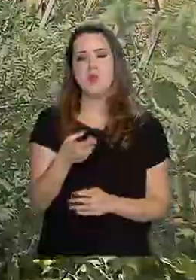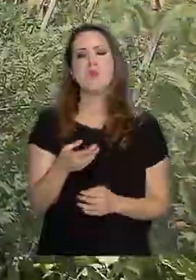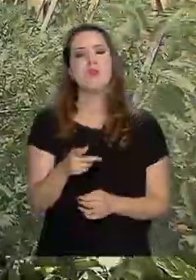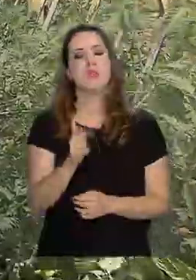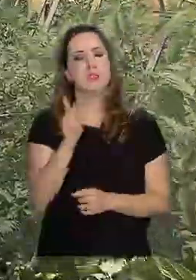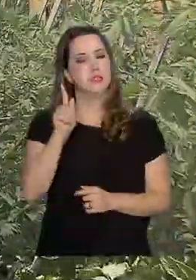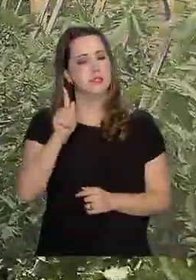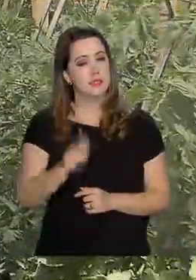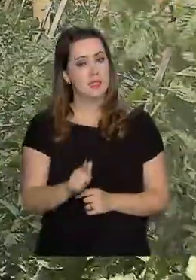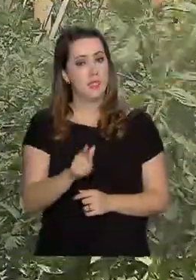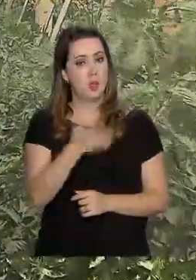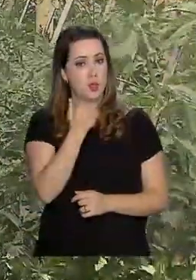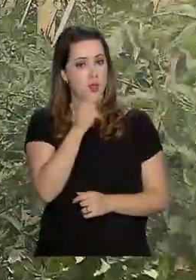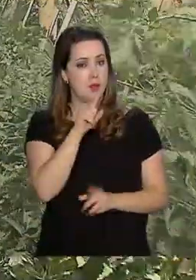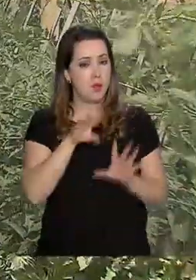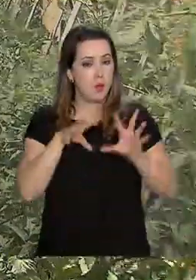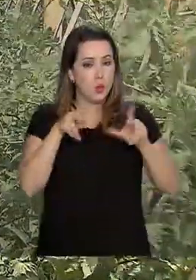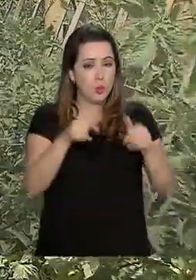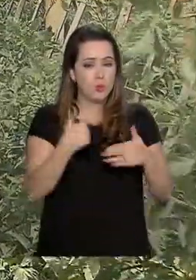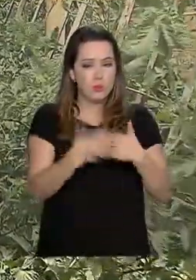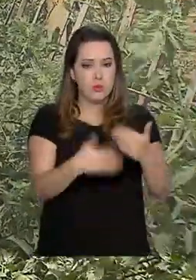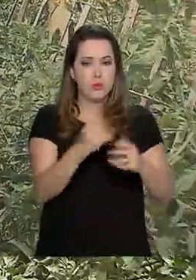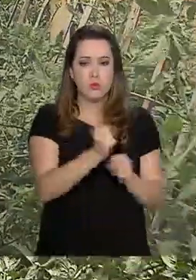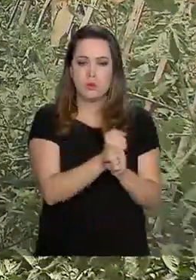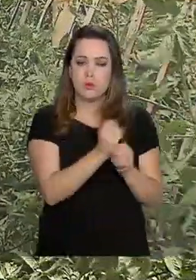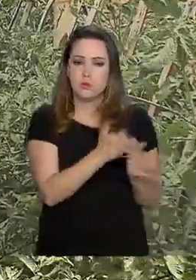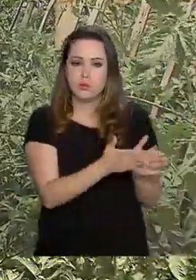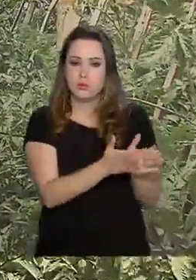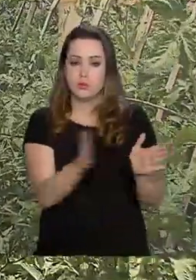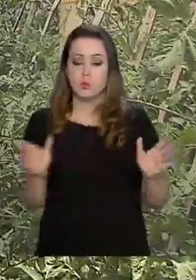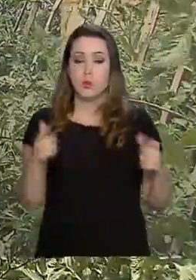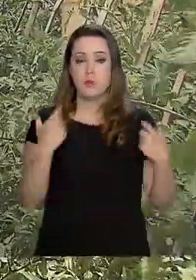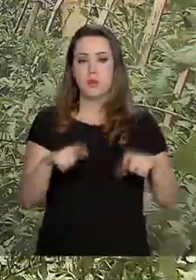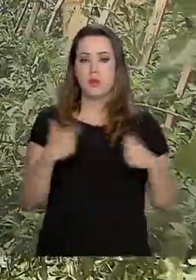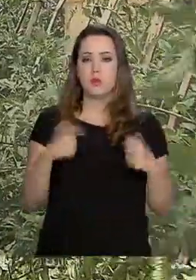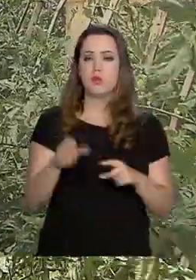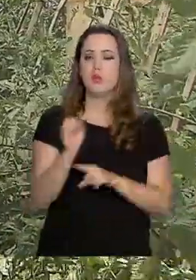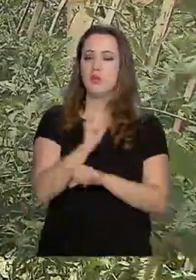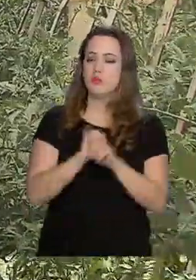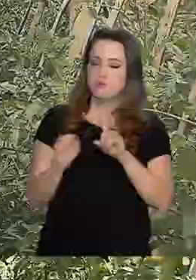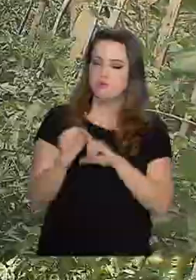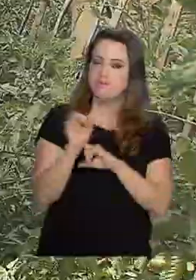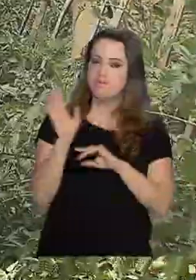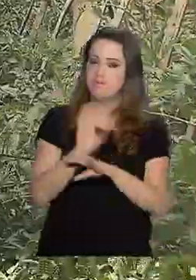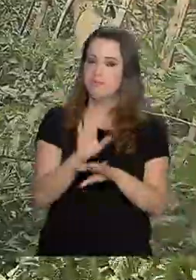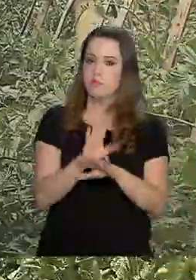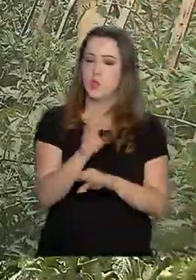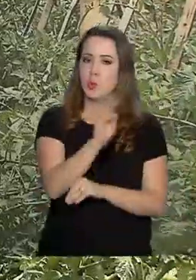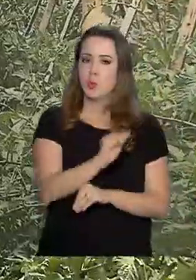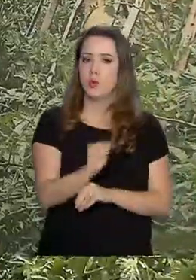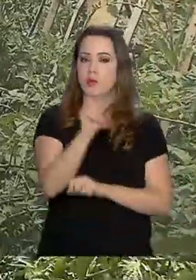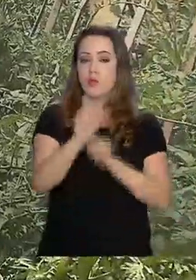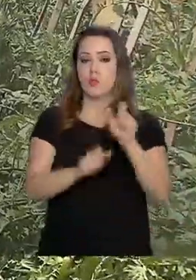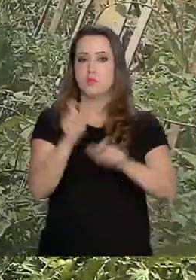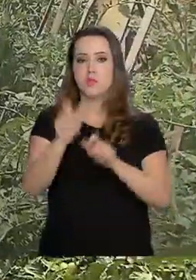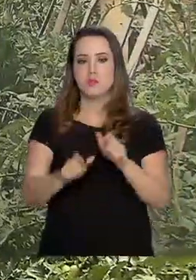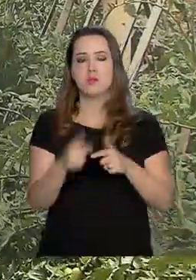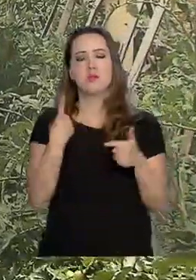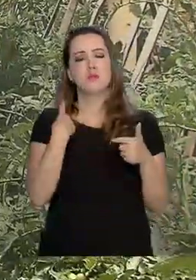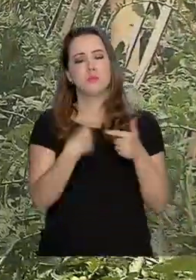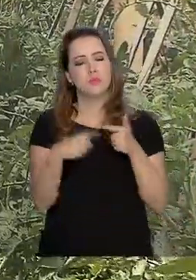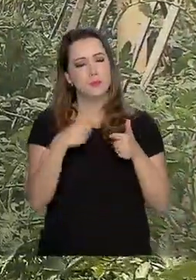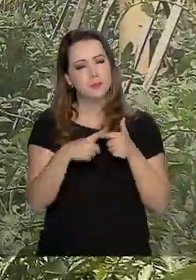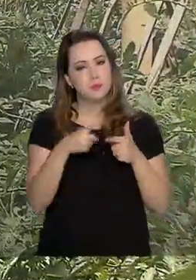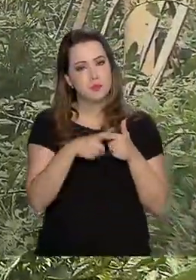toda essa produção será encaminhada ao longo do ano para instituições socioassistenciais que atendem pessoas em situação